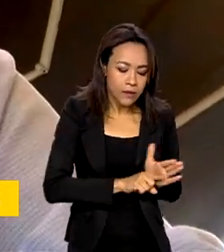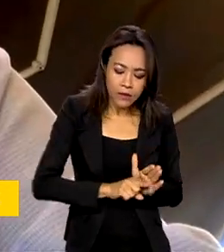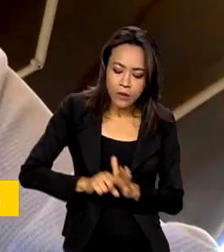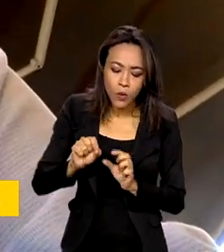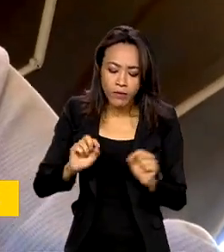isso no futuro.